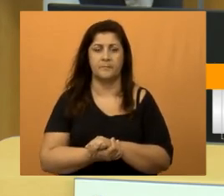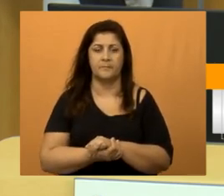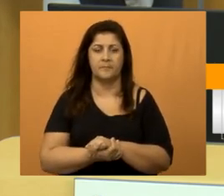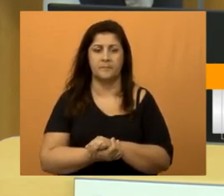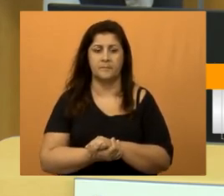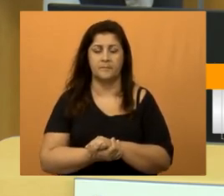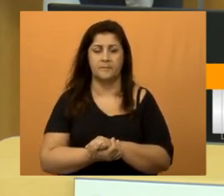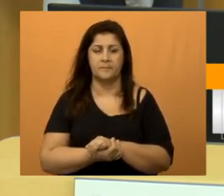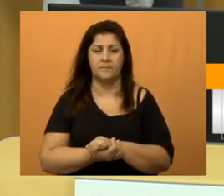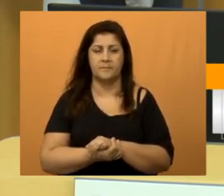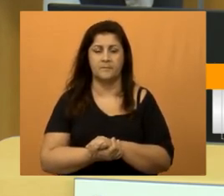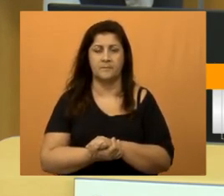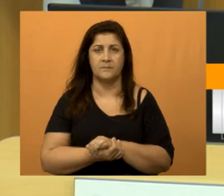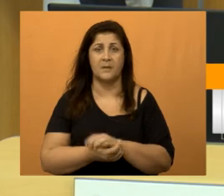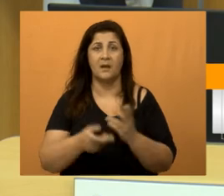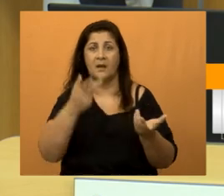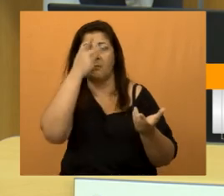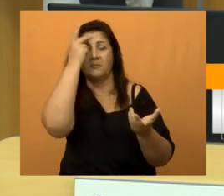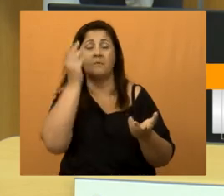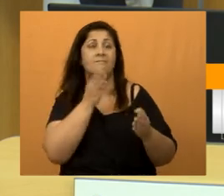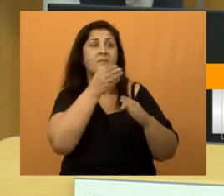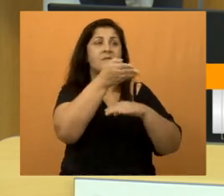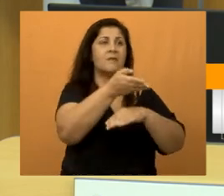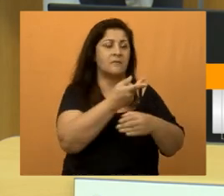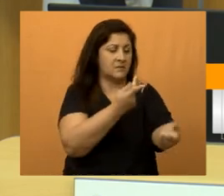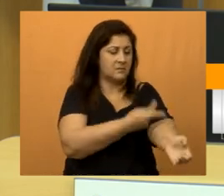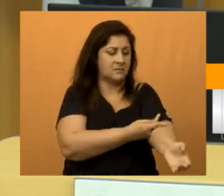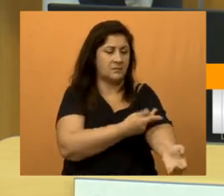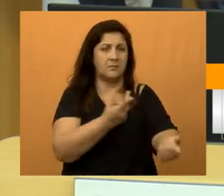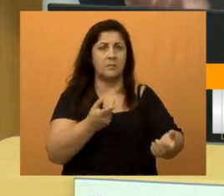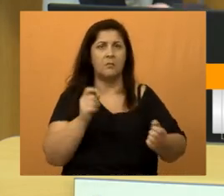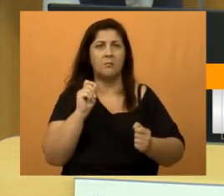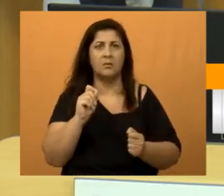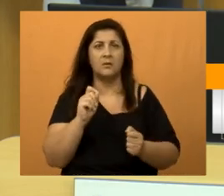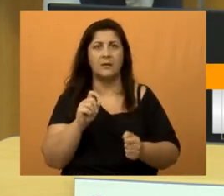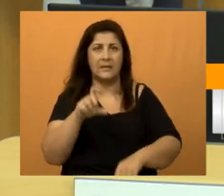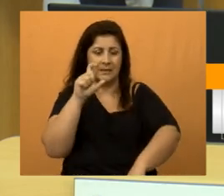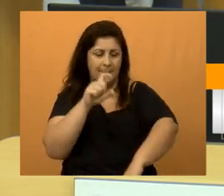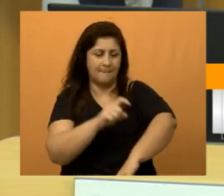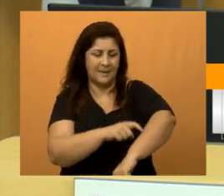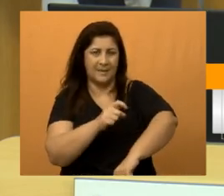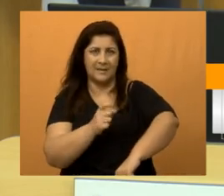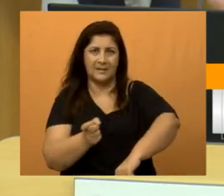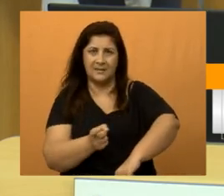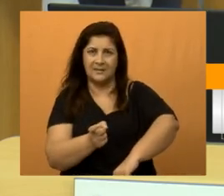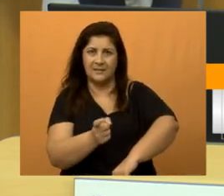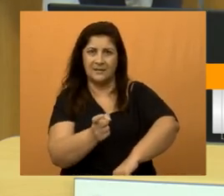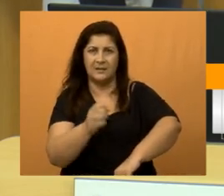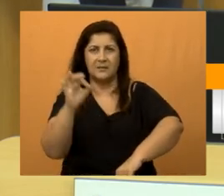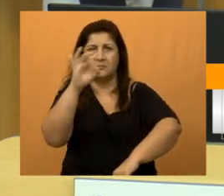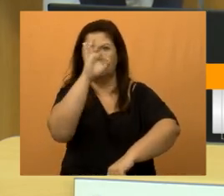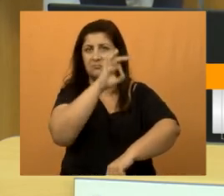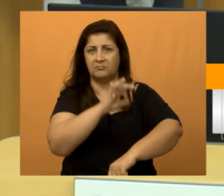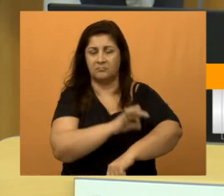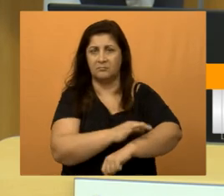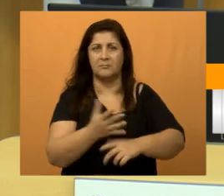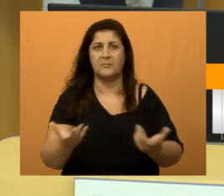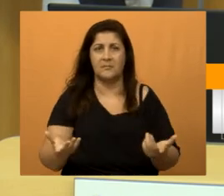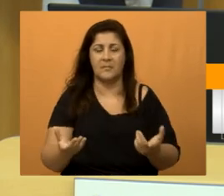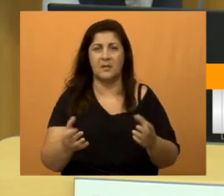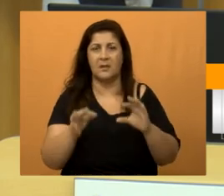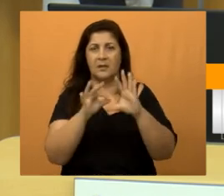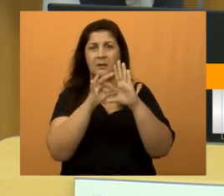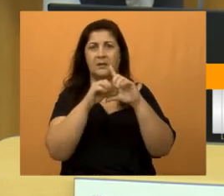e aí o morador vai fazer um exame de sangue e pode sair com mordido de pernilongo, da